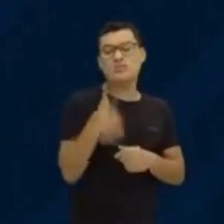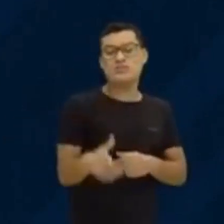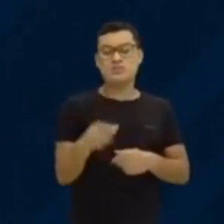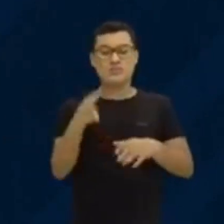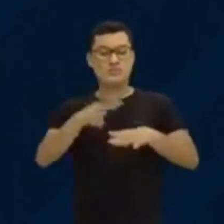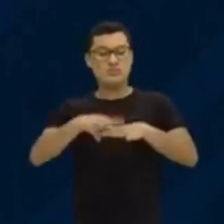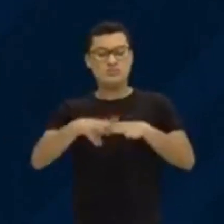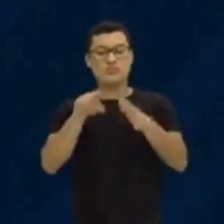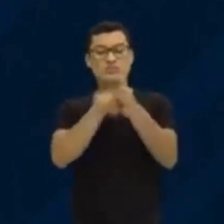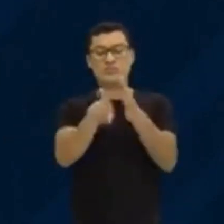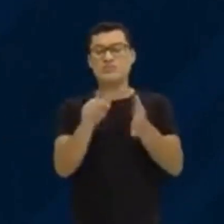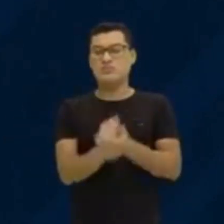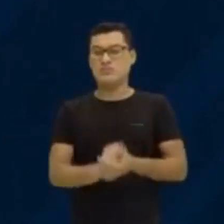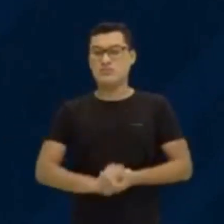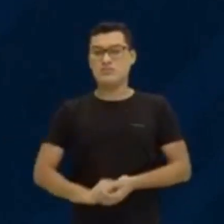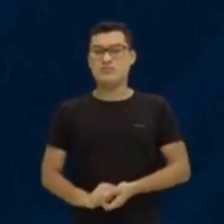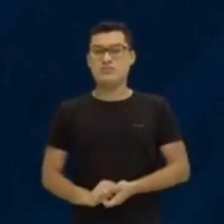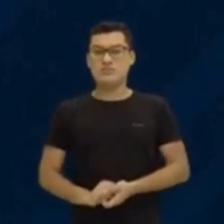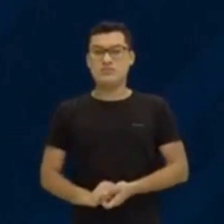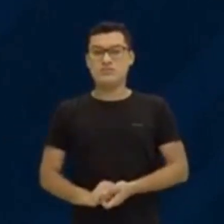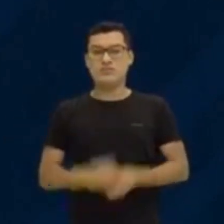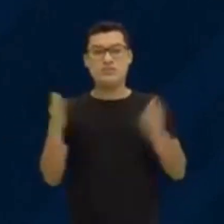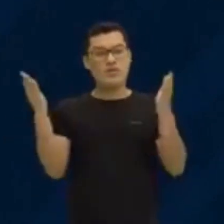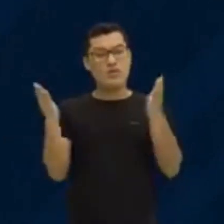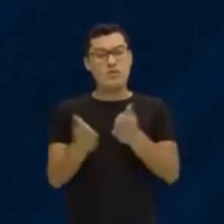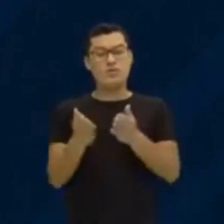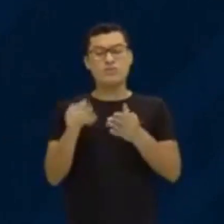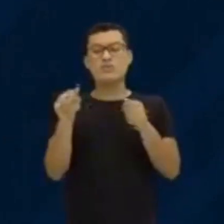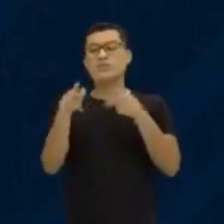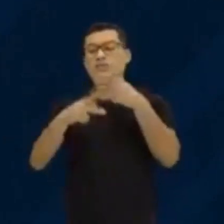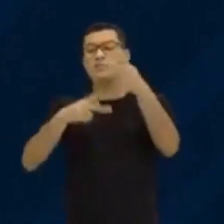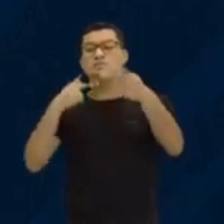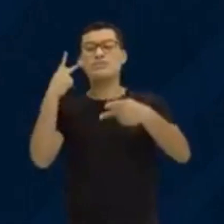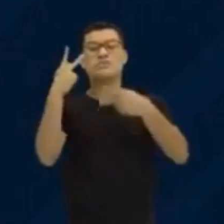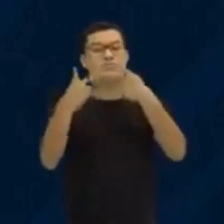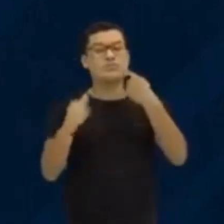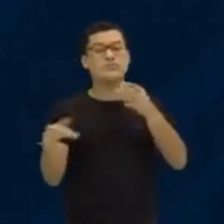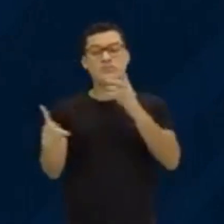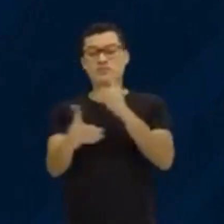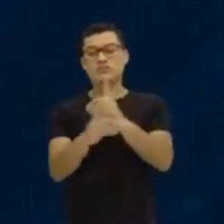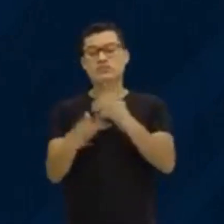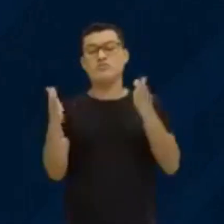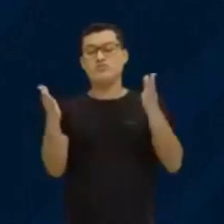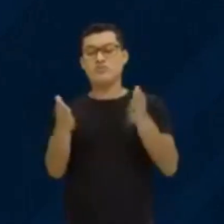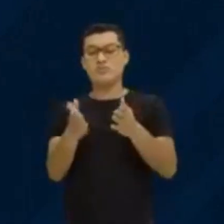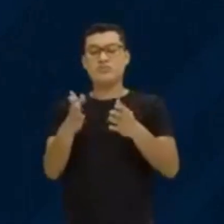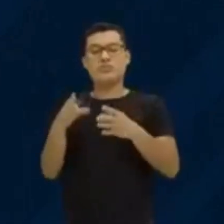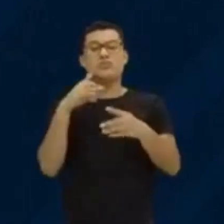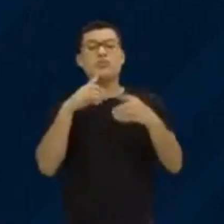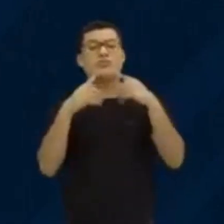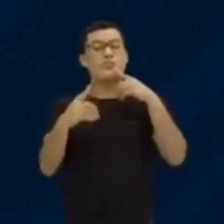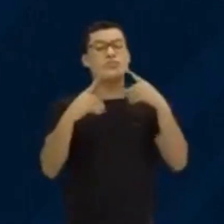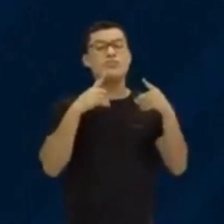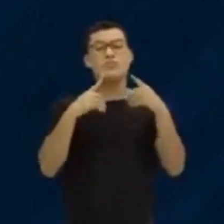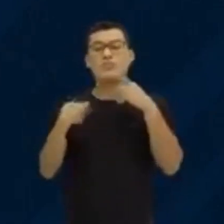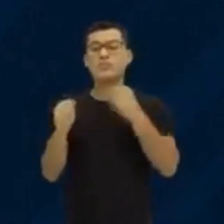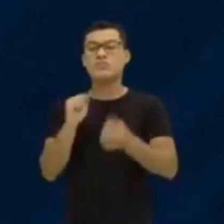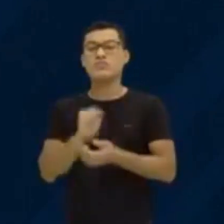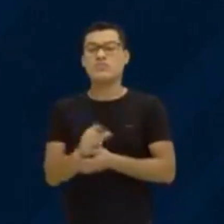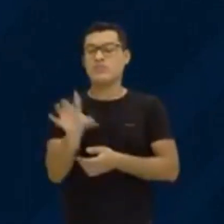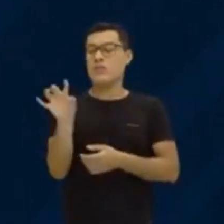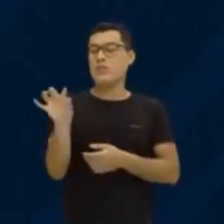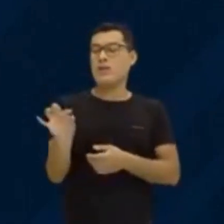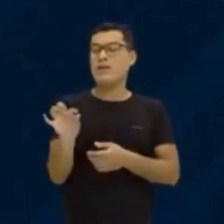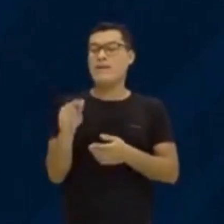matemática. Então, nesse momento de hoje, nós vamos falar, nesse nosso encontro de hoje, nós vamos estar comentando sobre, um pouquinho